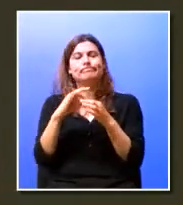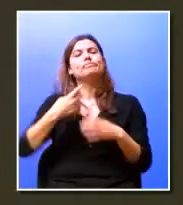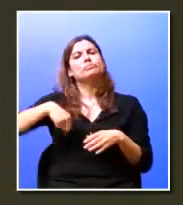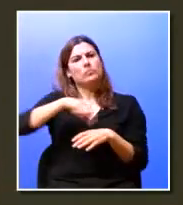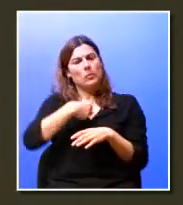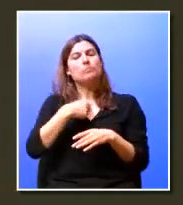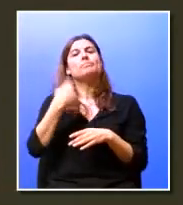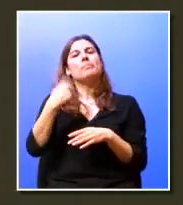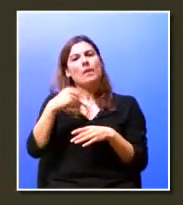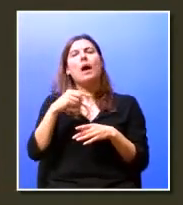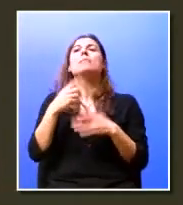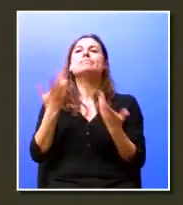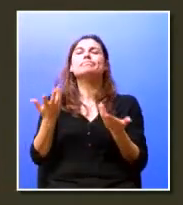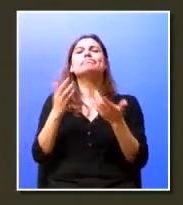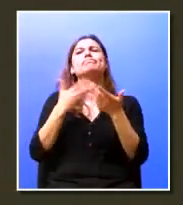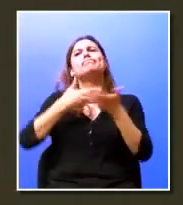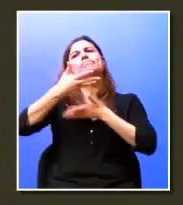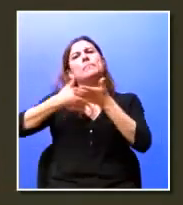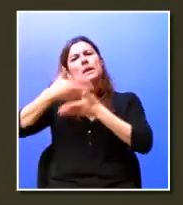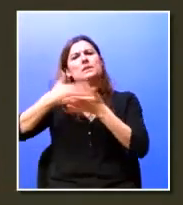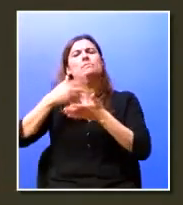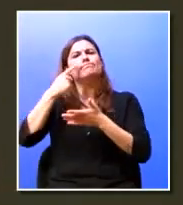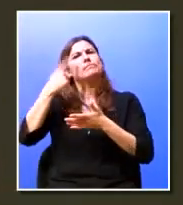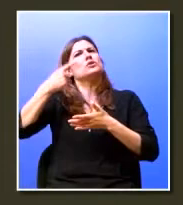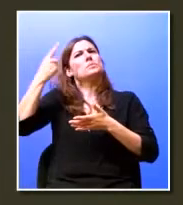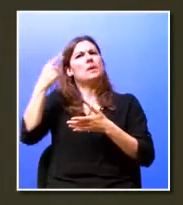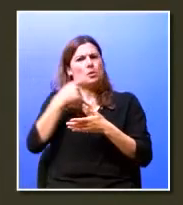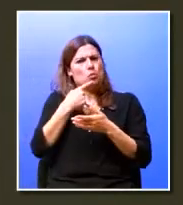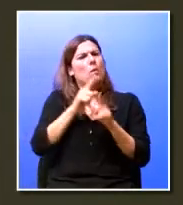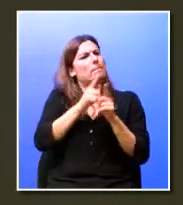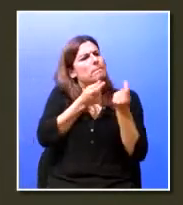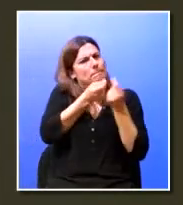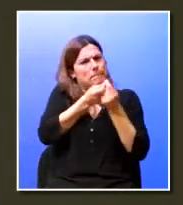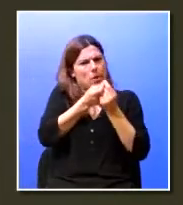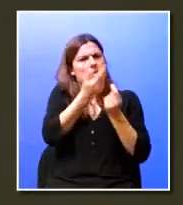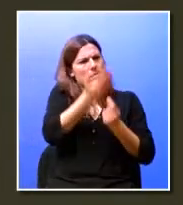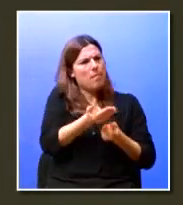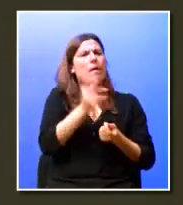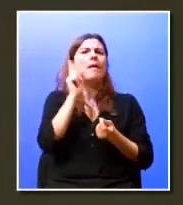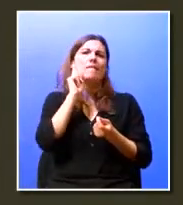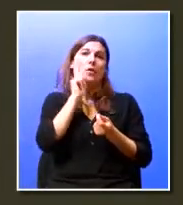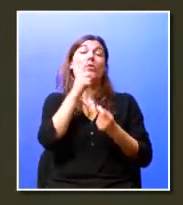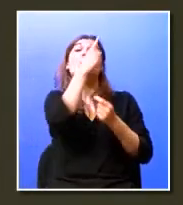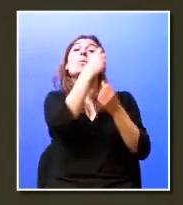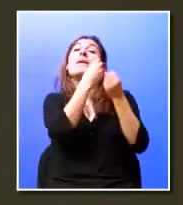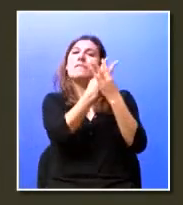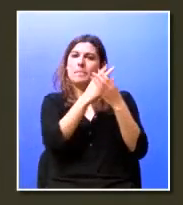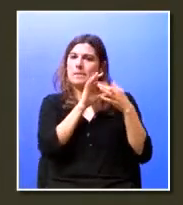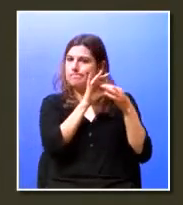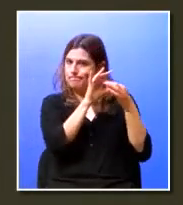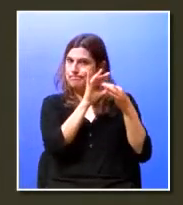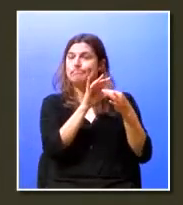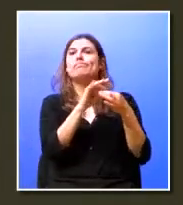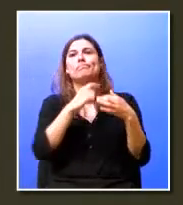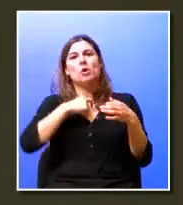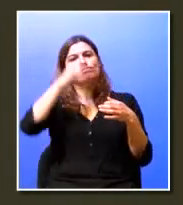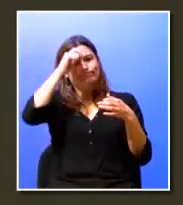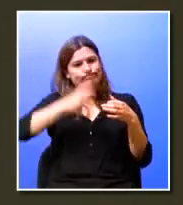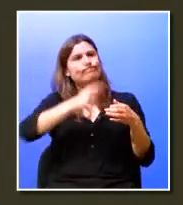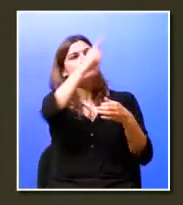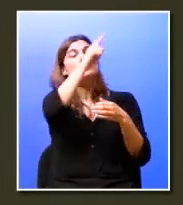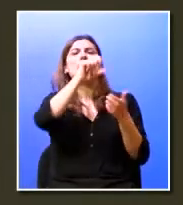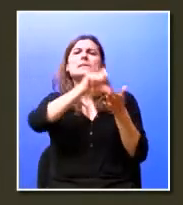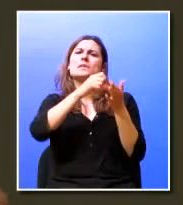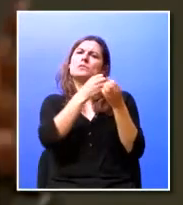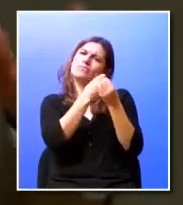relação muito especial, muito próxima e valorizada com o IFP. Nós reconhecemos nos centros de formação do